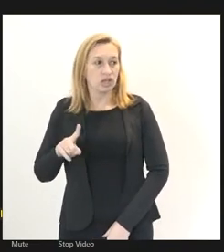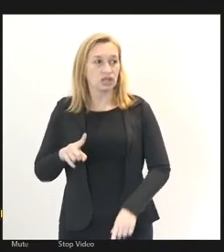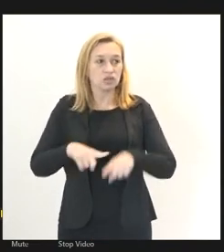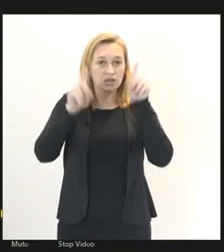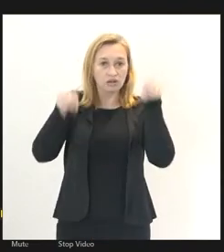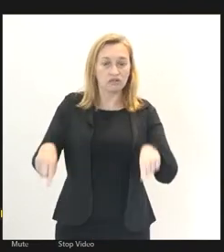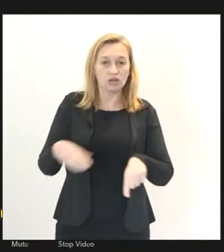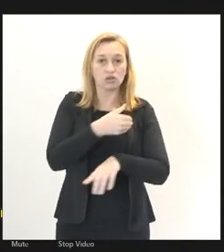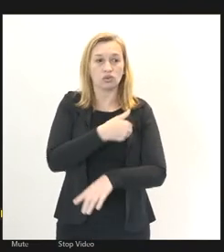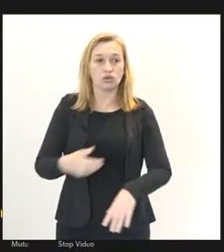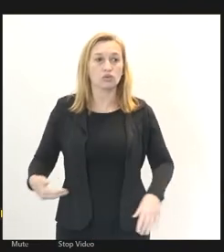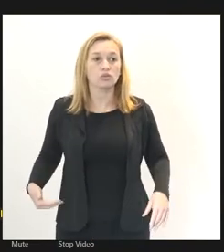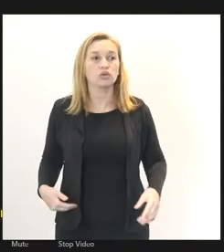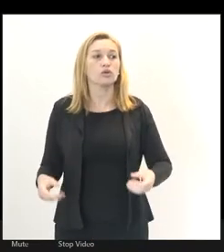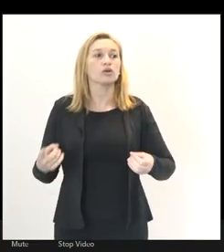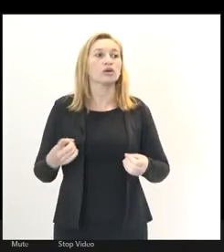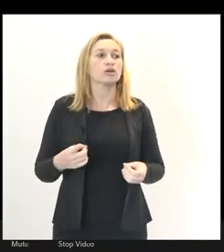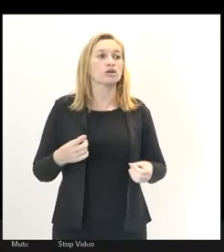município de Valença.